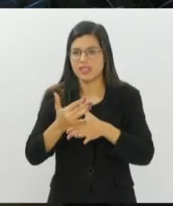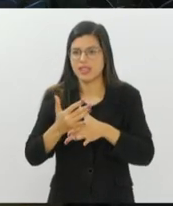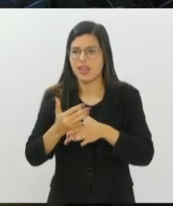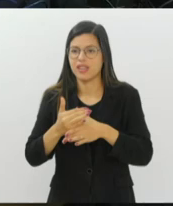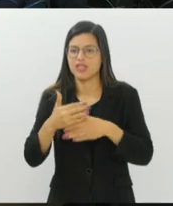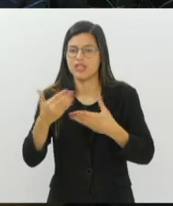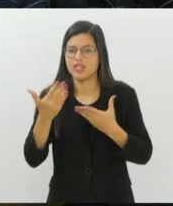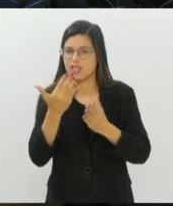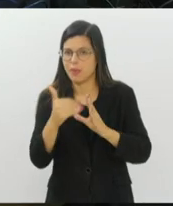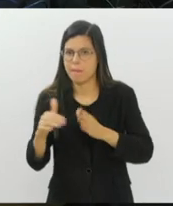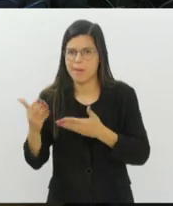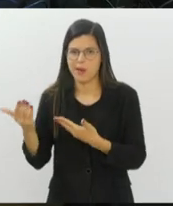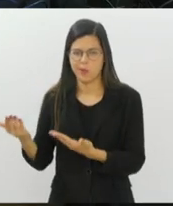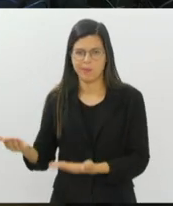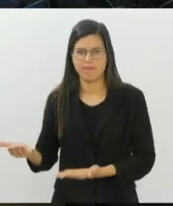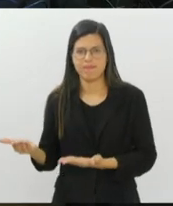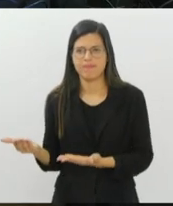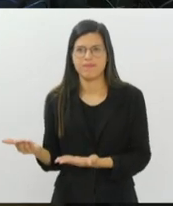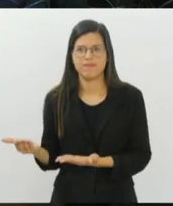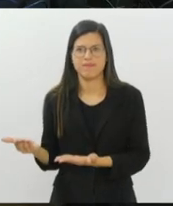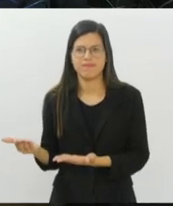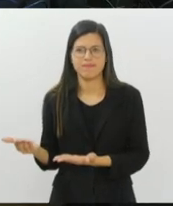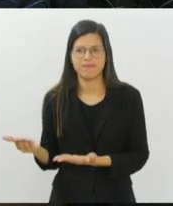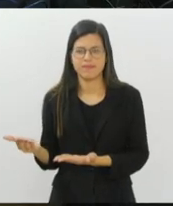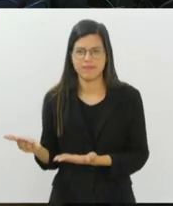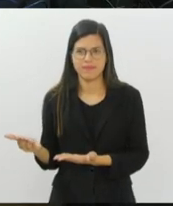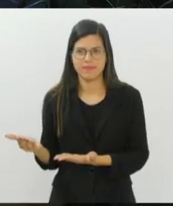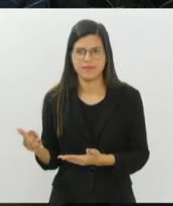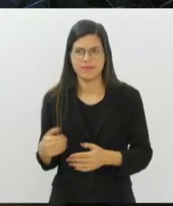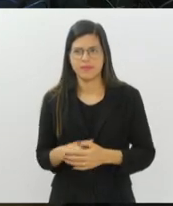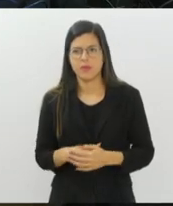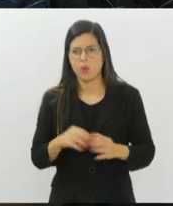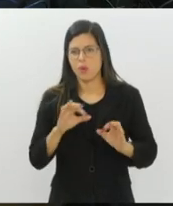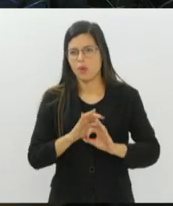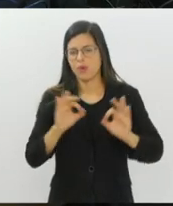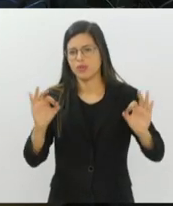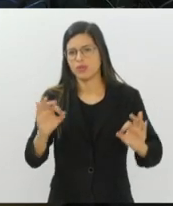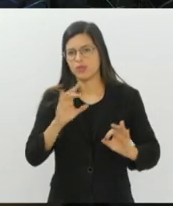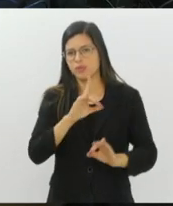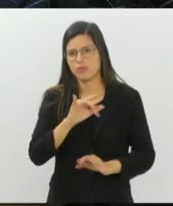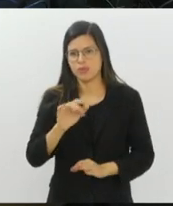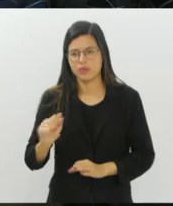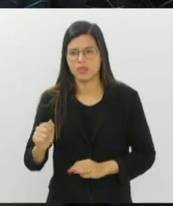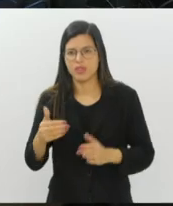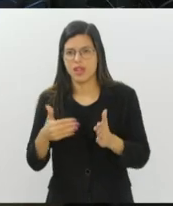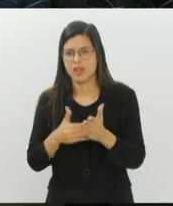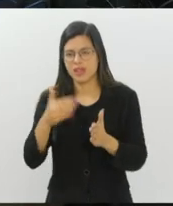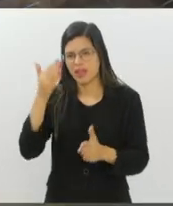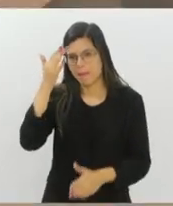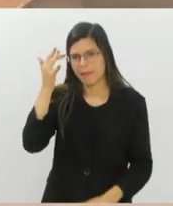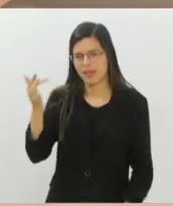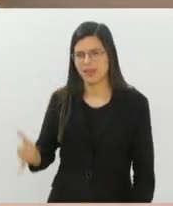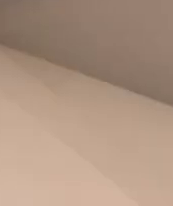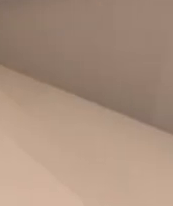tvalerja, arroba, alerj.rj.gov.br. Um ótimo dia para você e até amanhã!